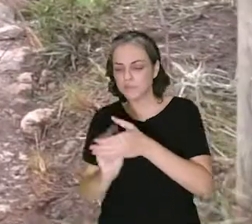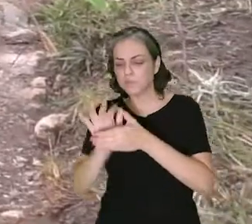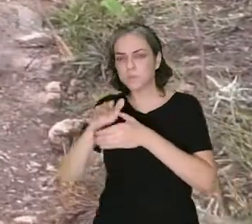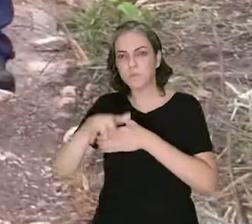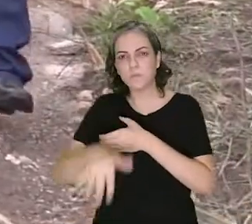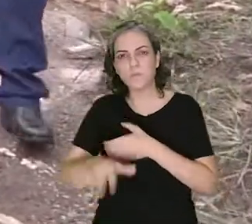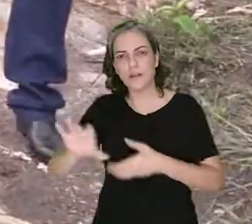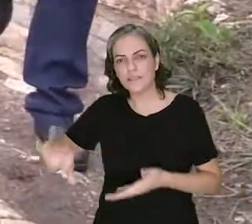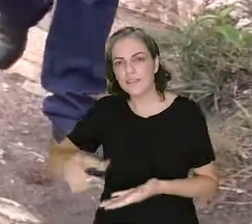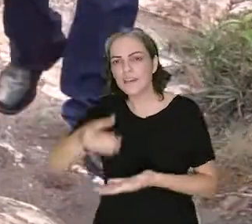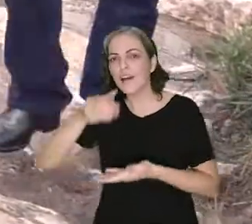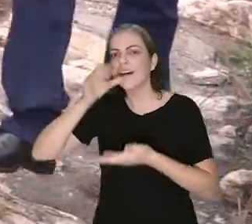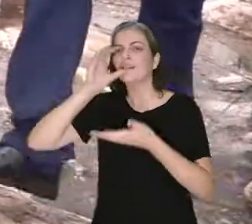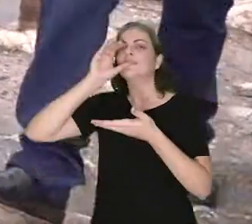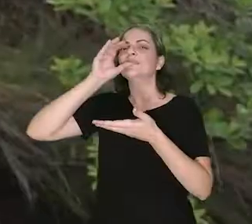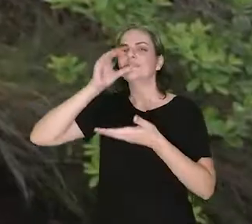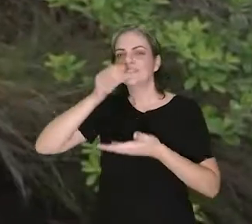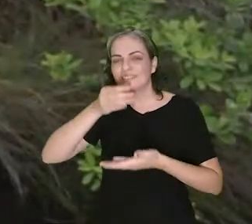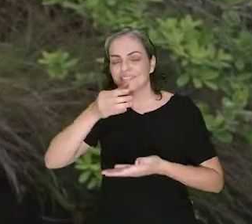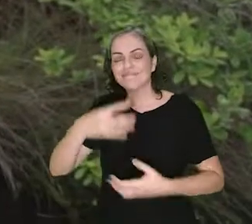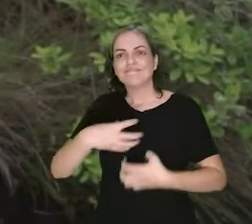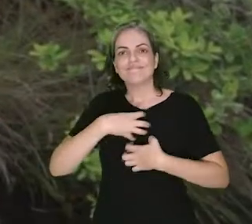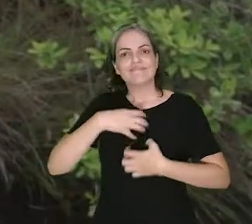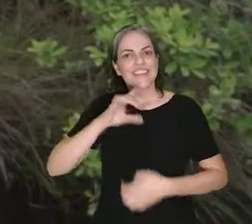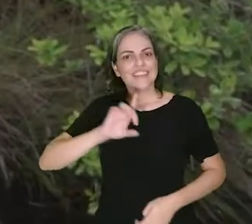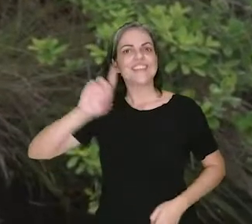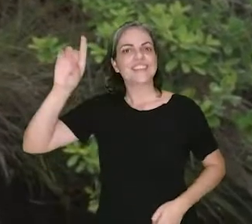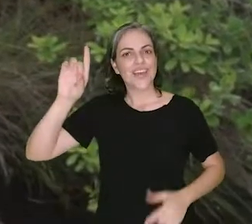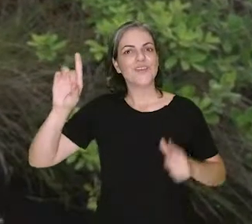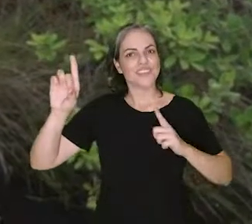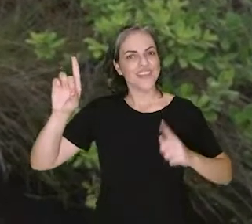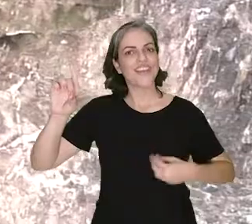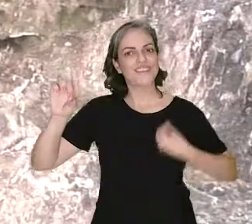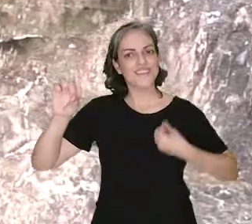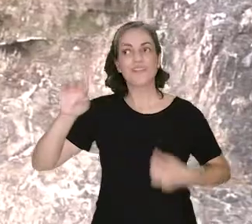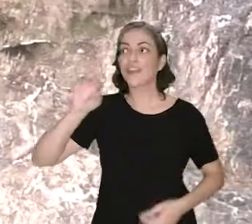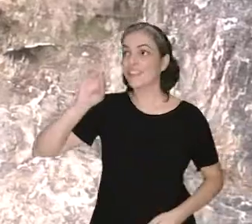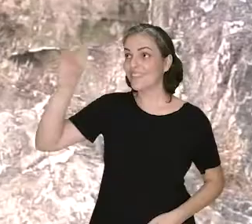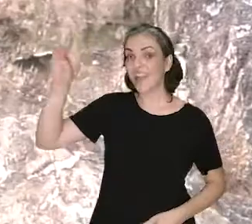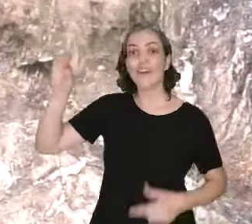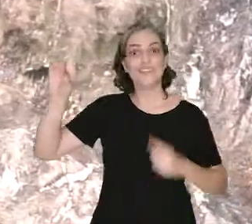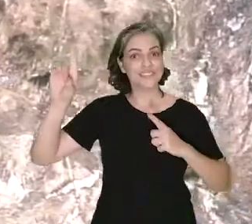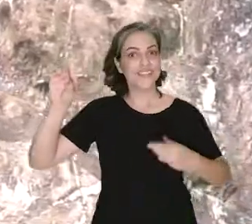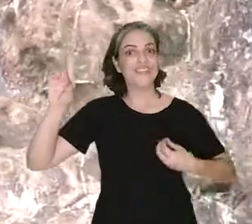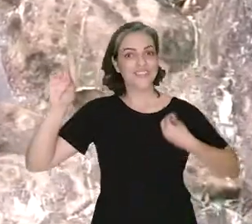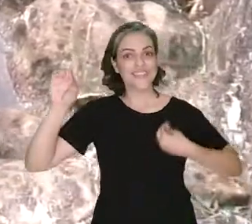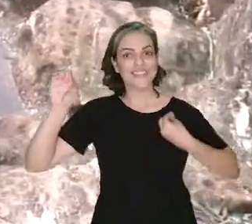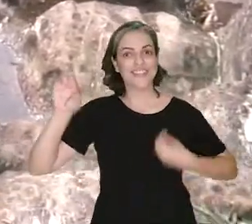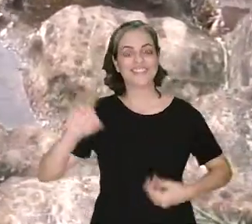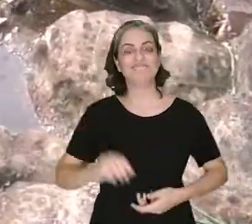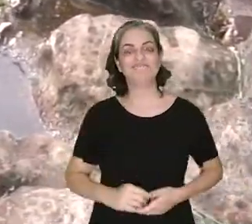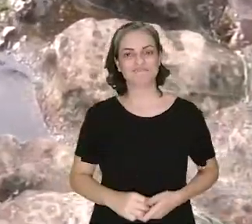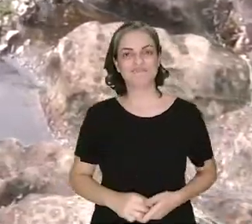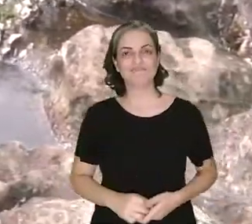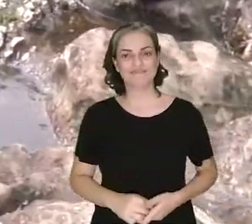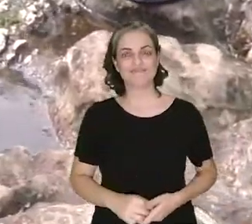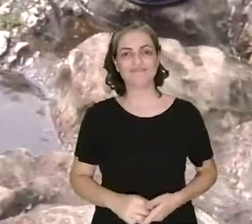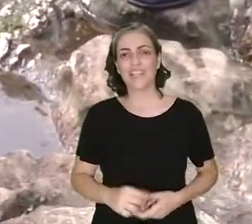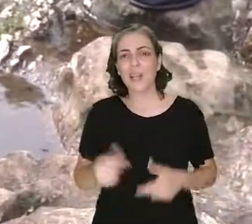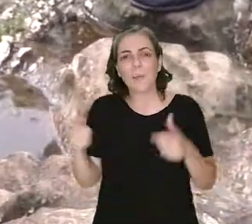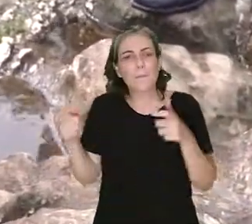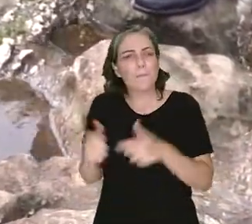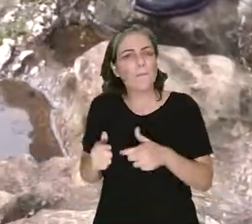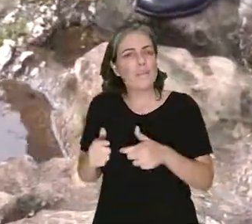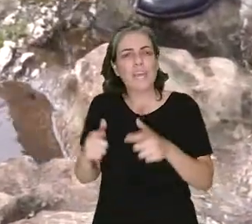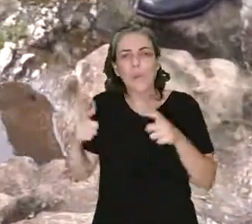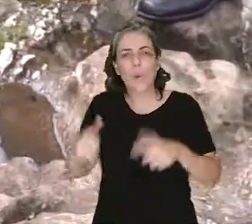lá me dá a convicção de que Deus existe. Deus existe. Porque de